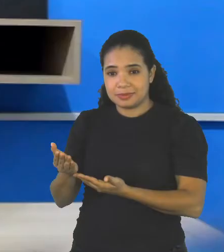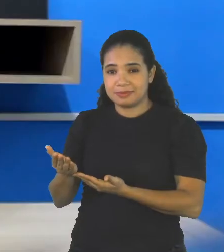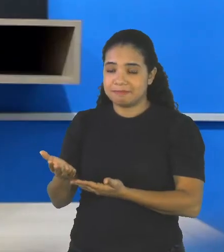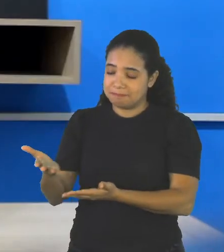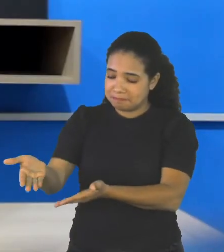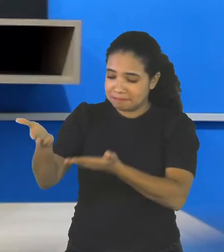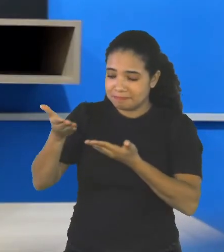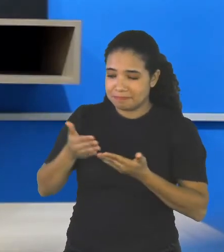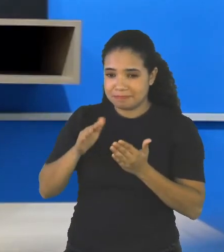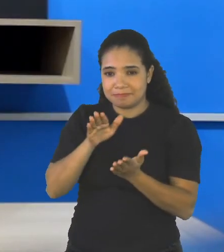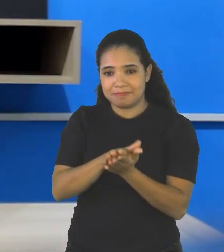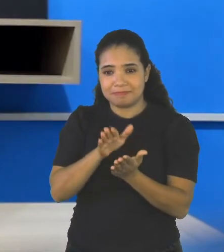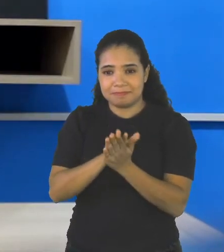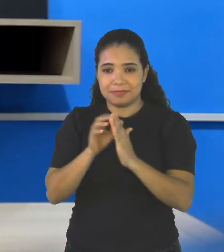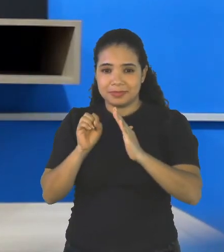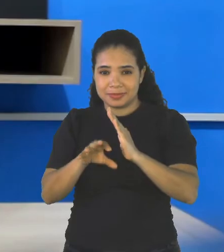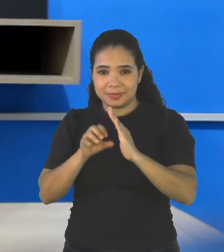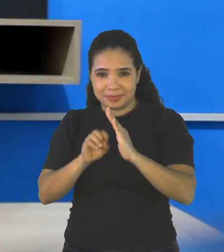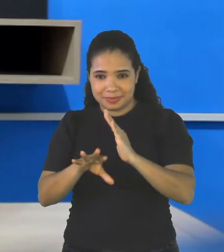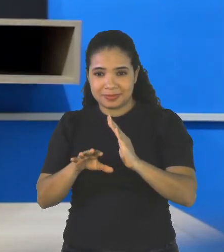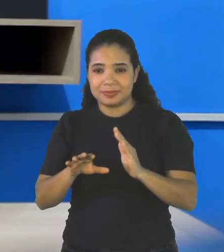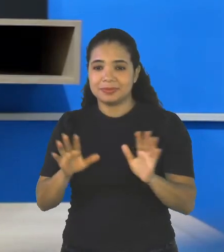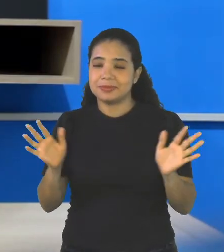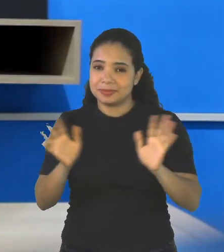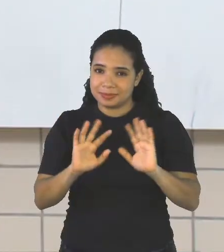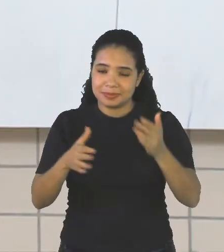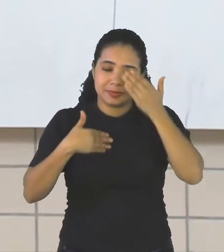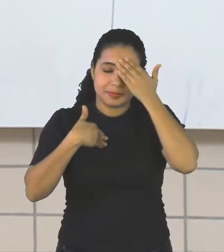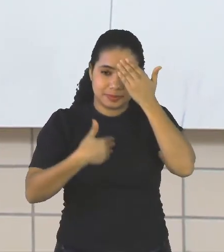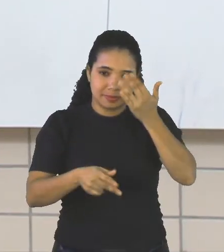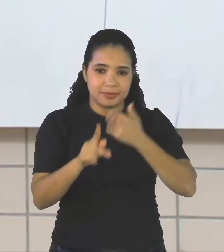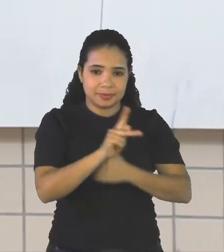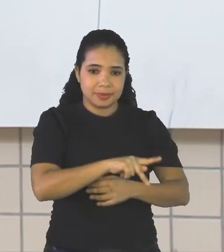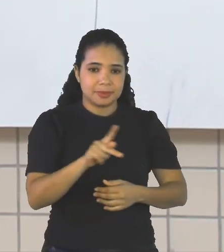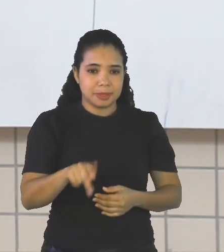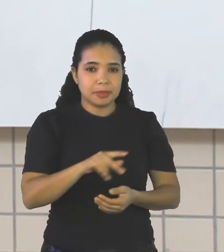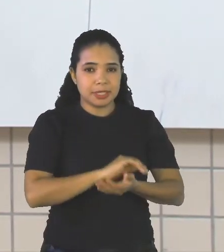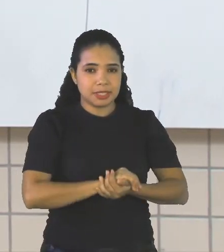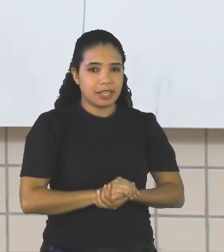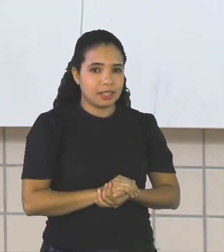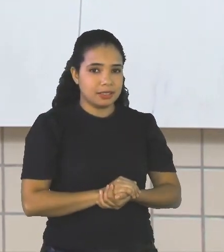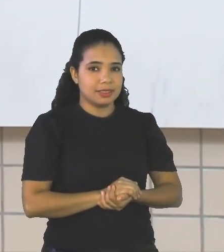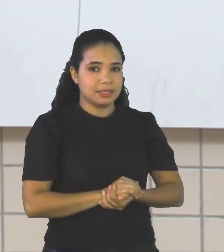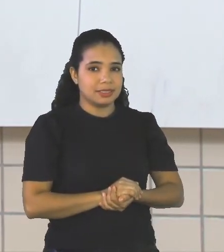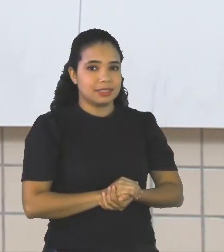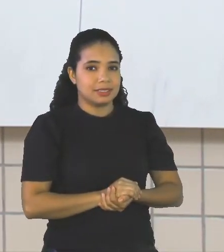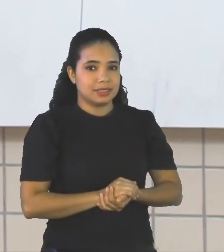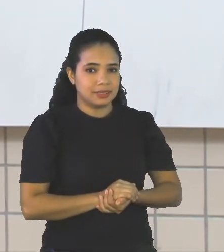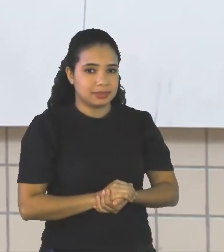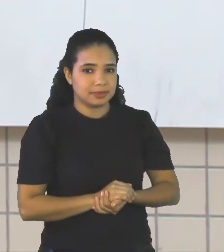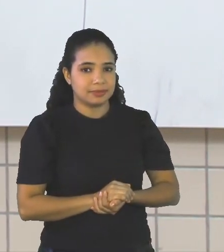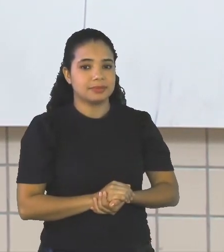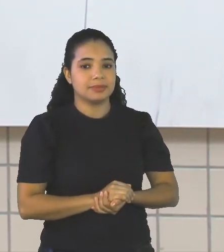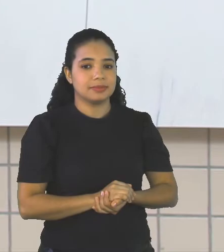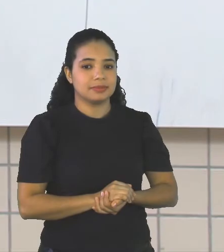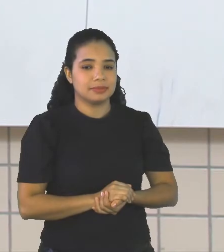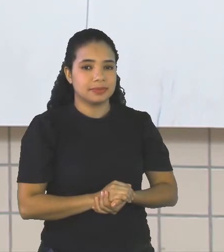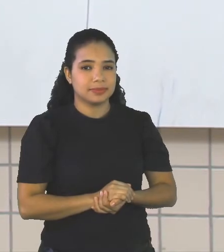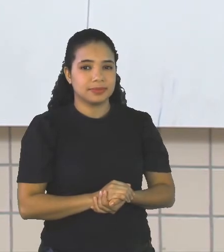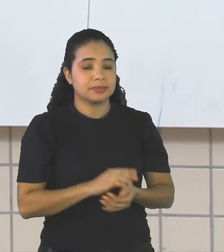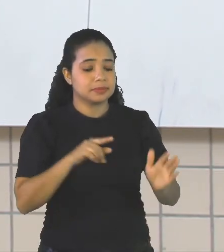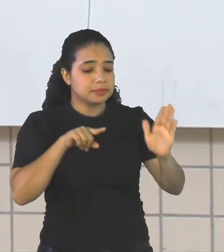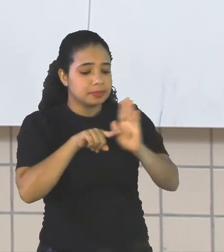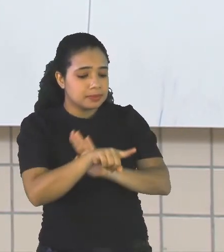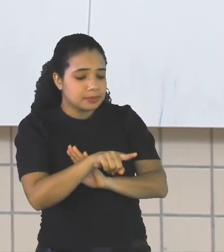Hello People Thanks Teacher Jailson Sarah When You Were In The 30th Year